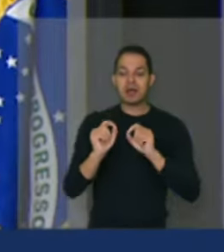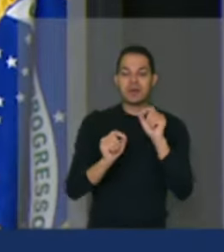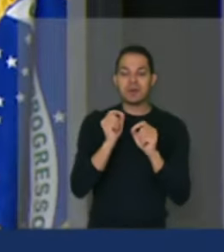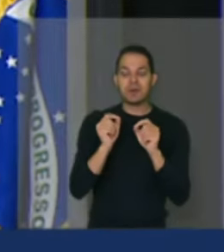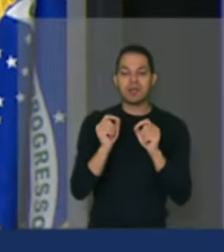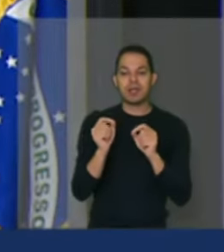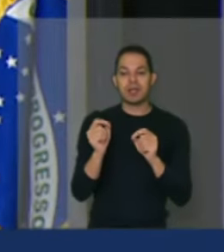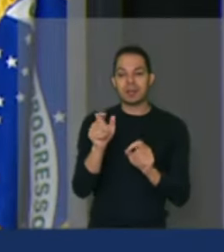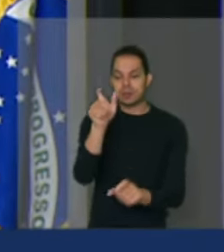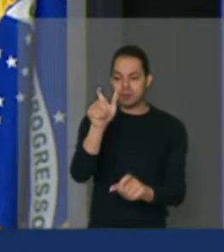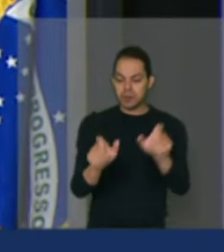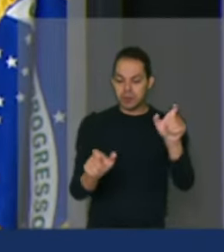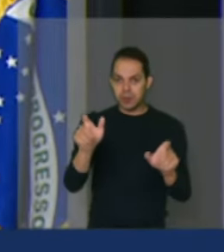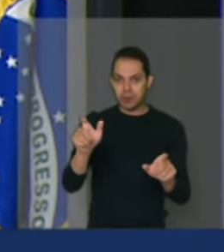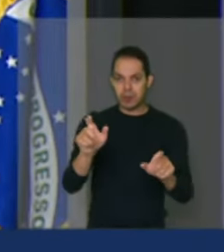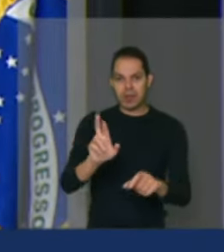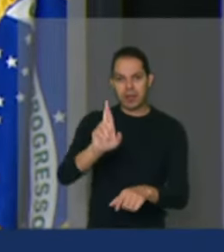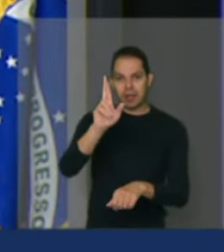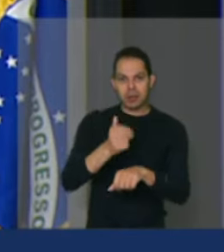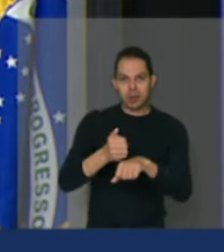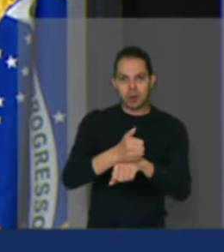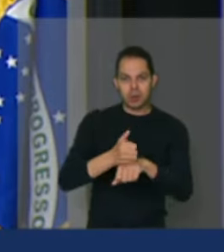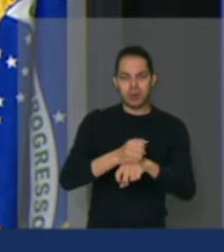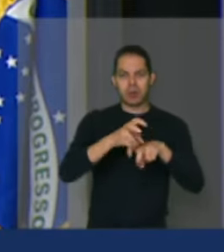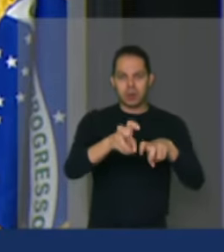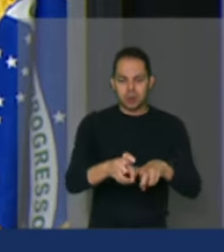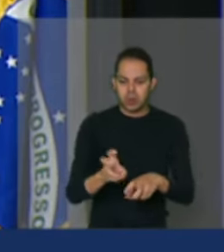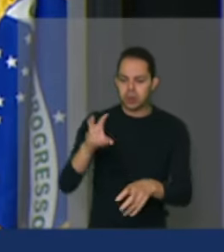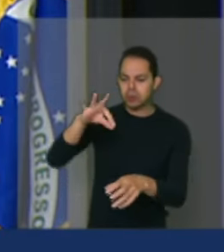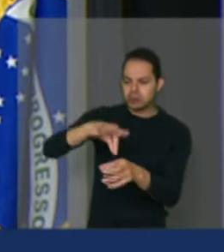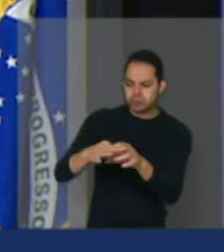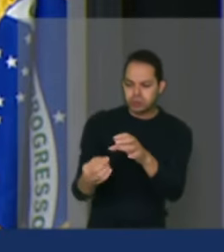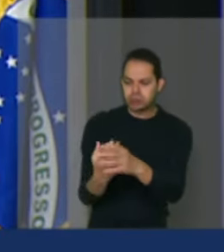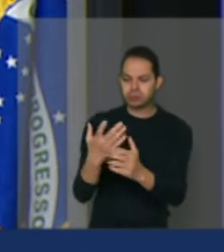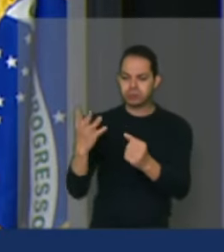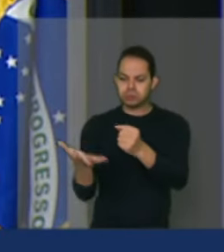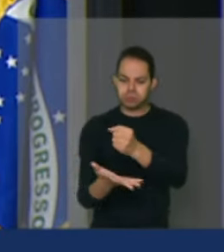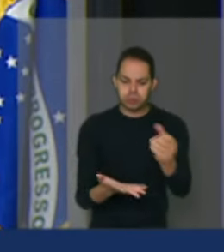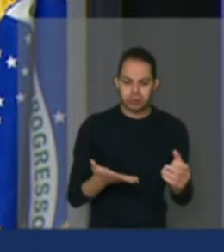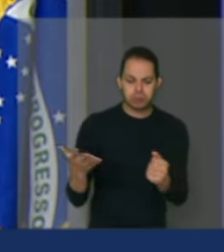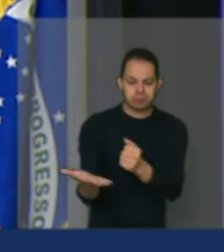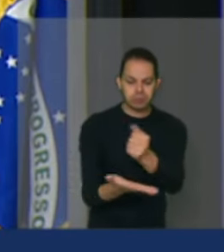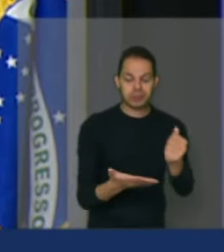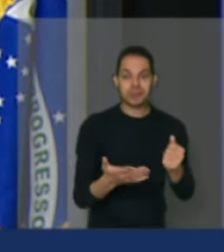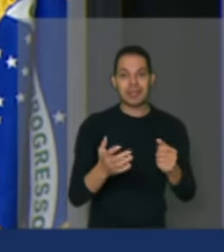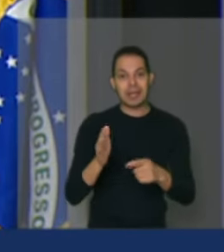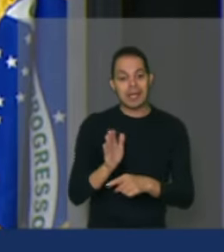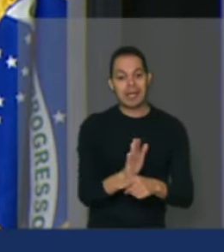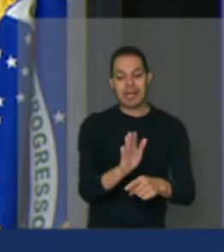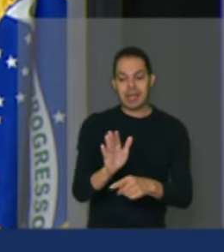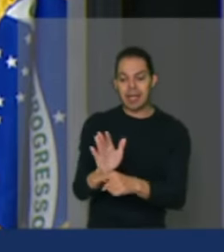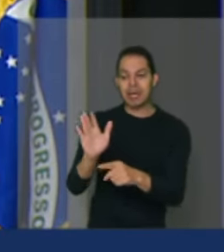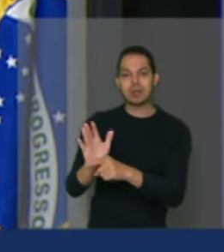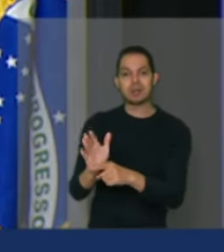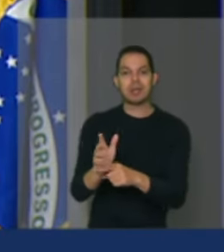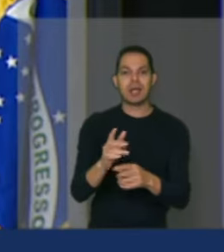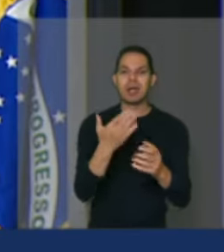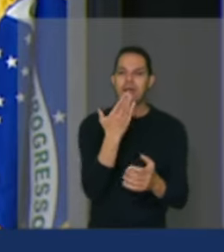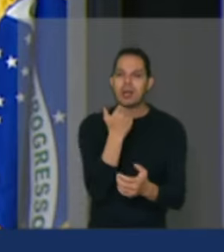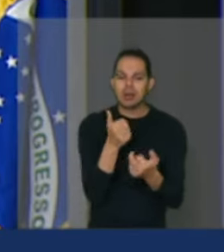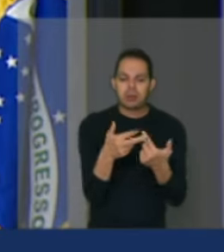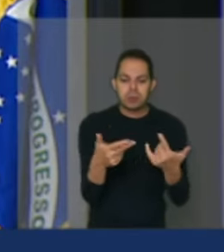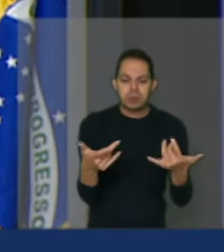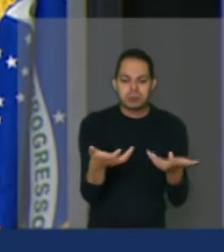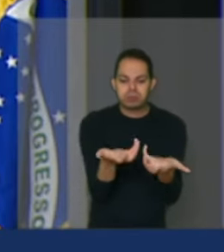Terra o seu sustento e que nos agraciam diariamente com o nosso alimento, mediante algumas